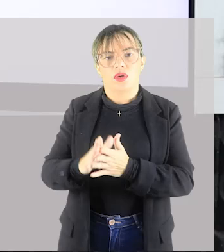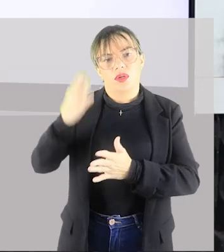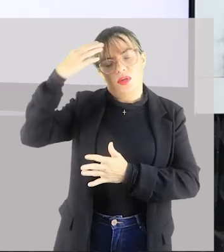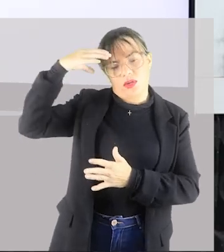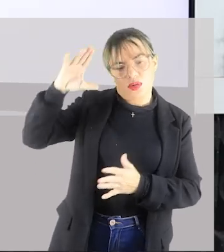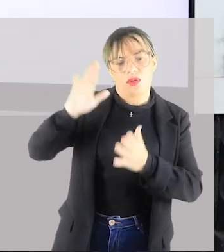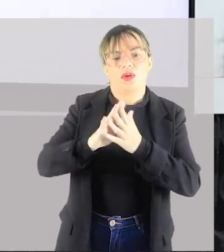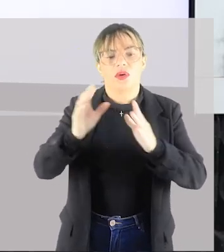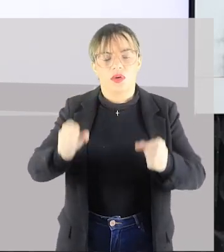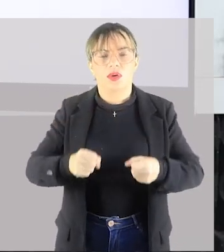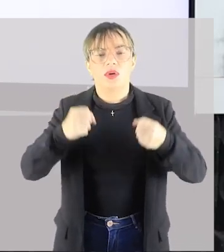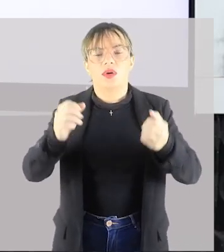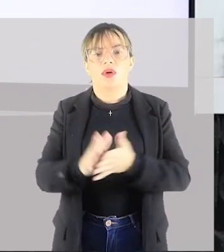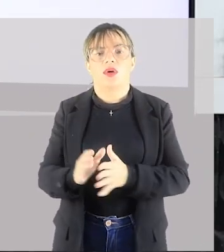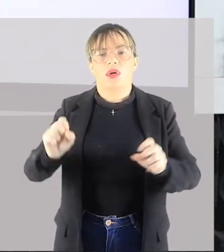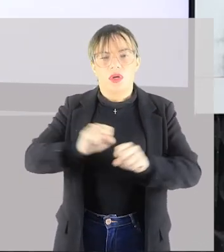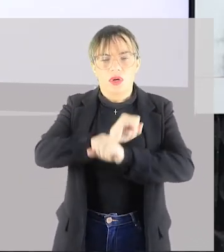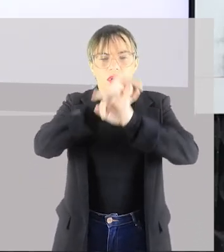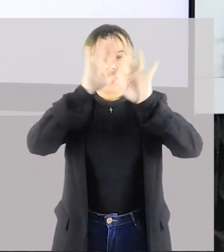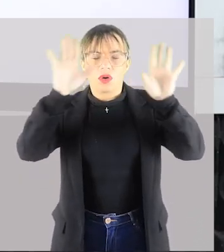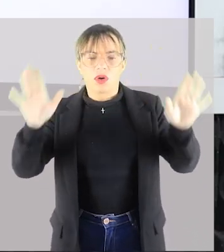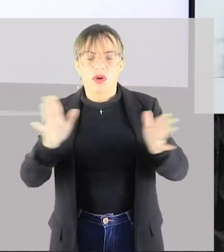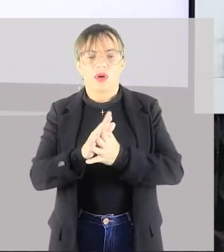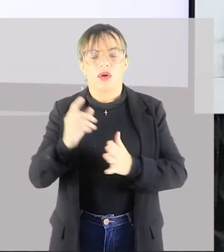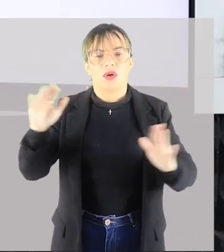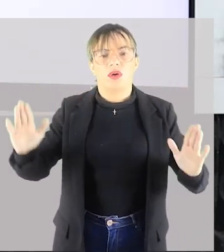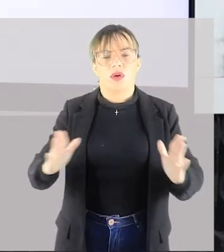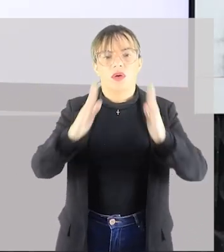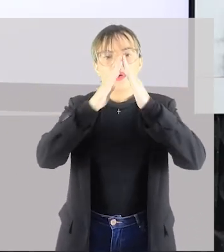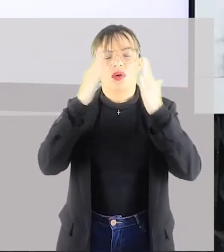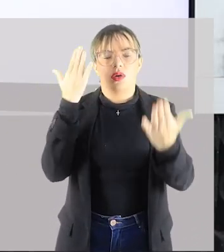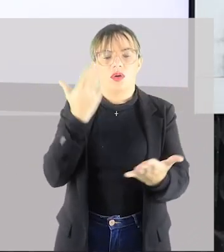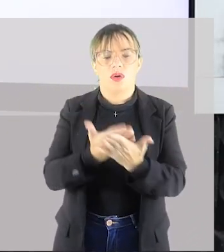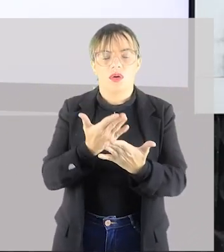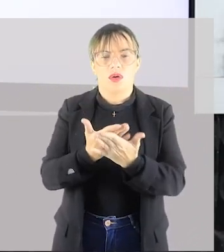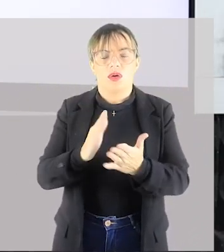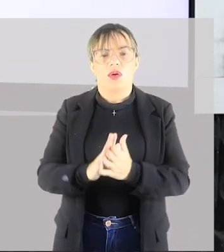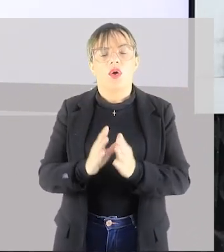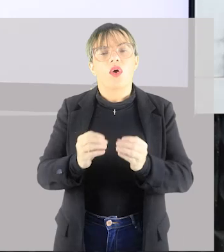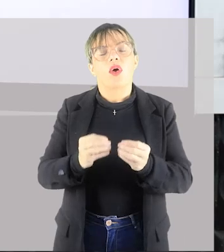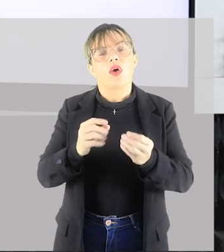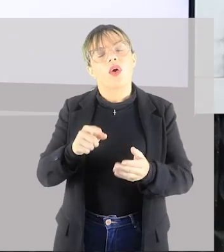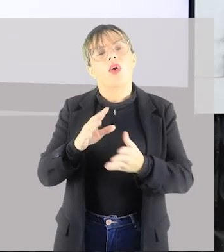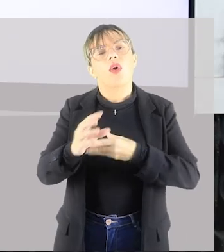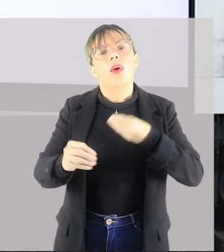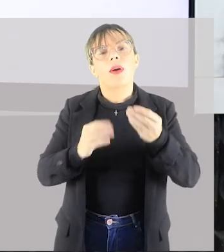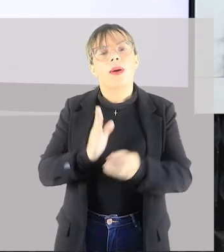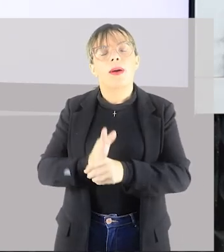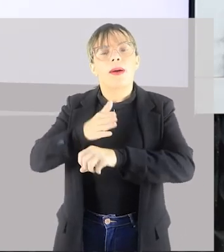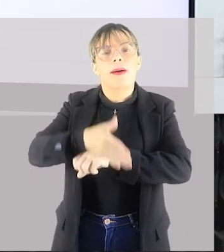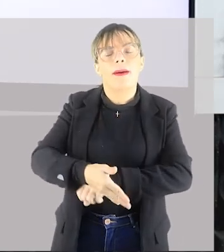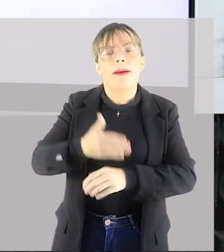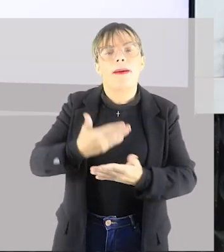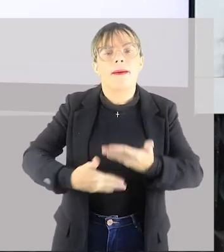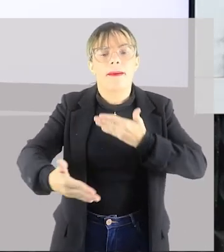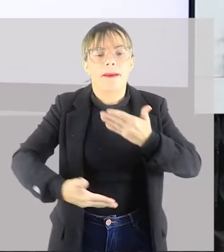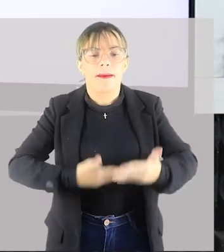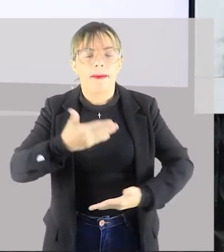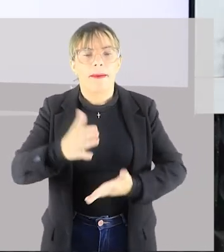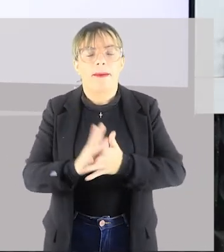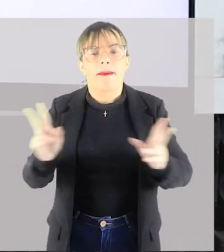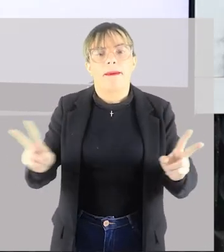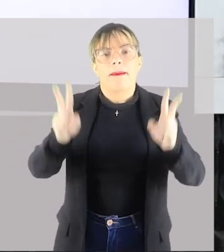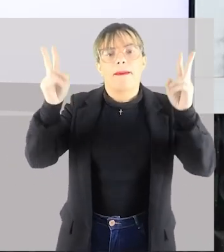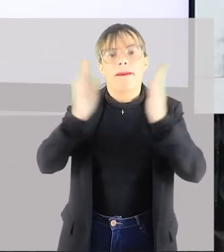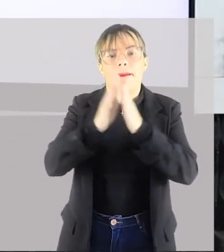cultura, claro, dentro da escola, como forma de inserção, como forma de passar valores